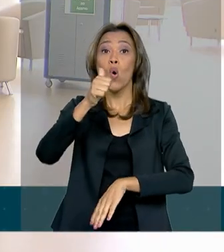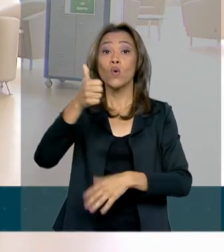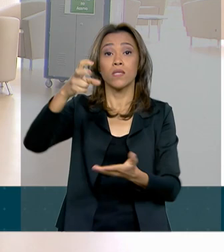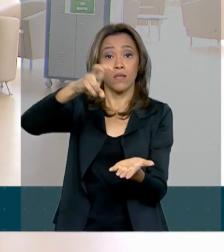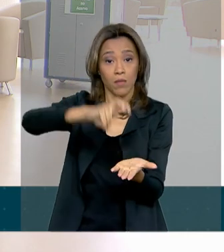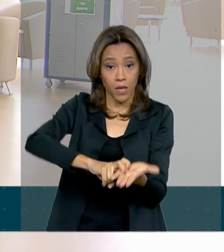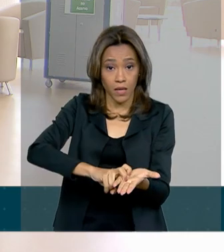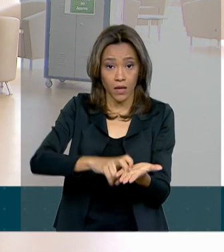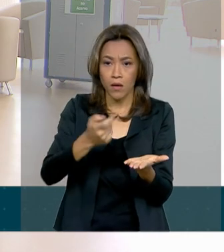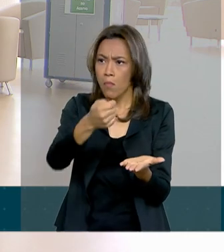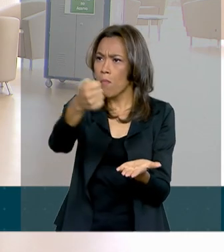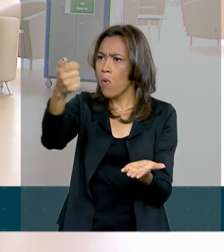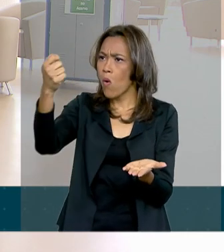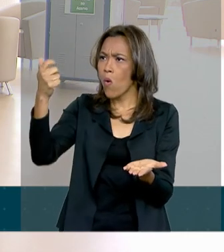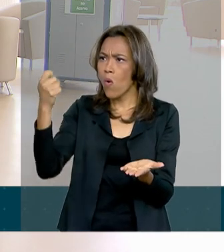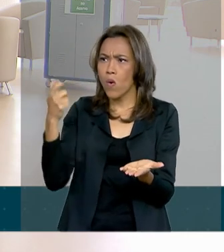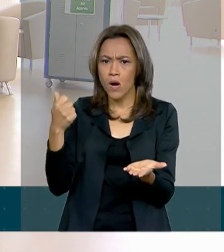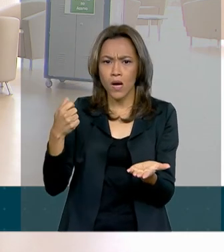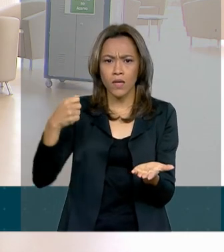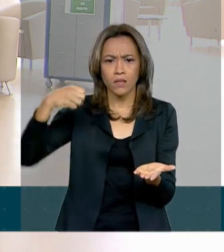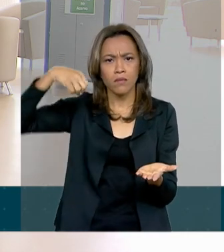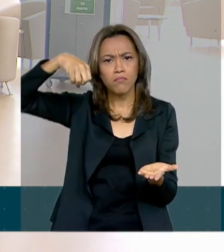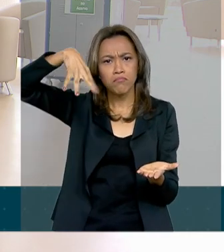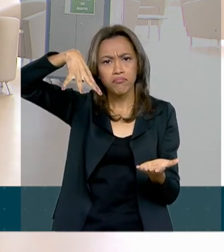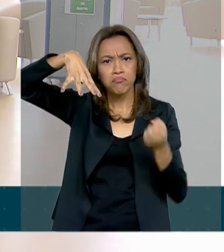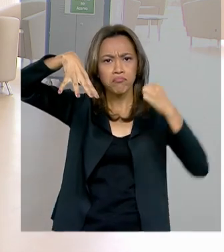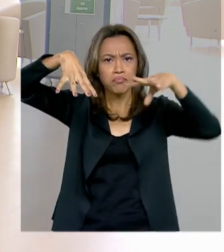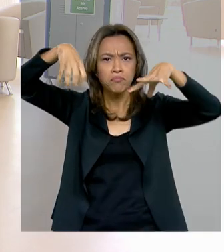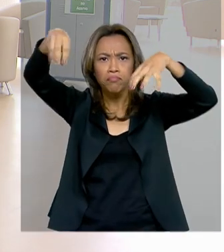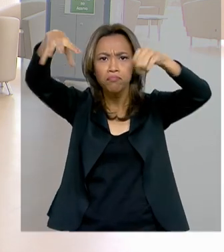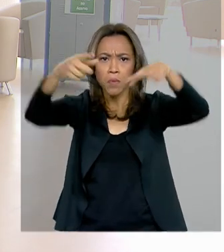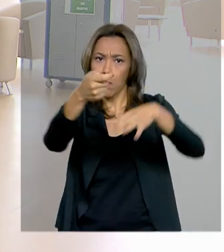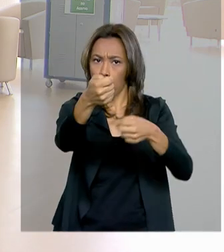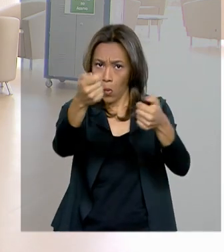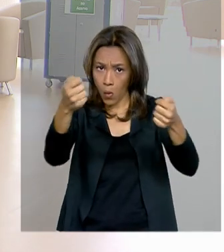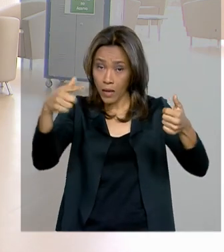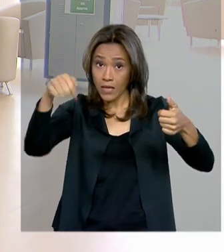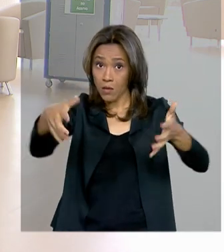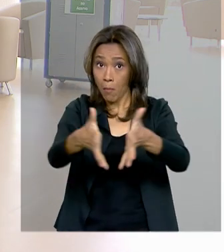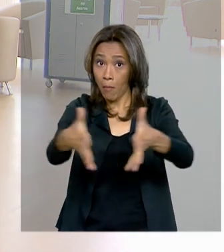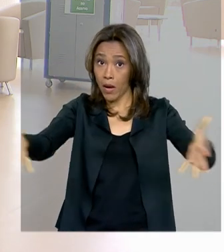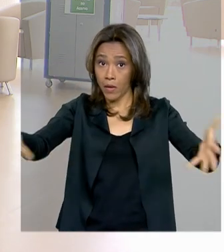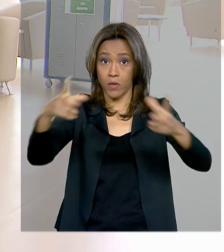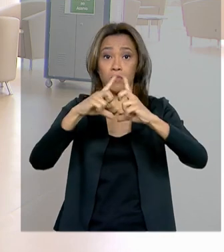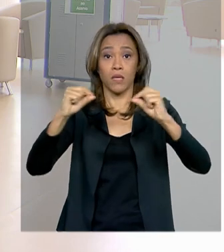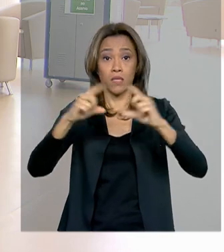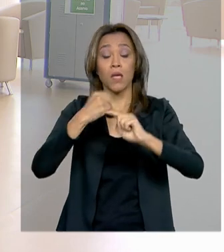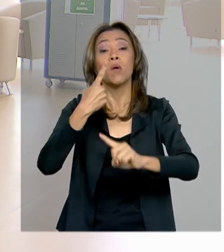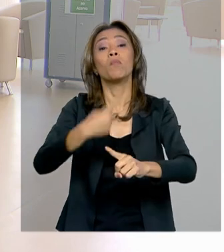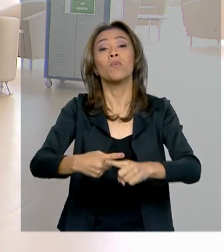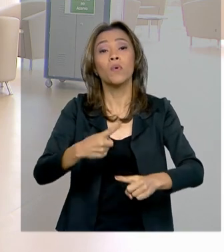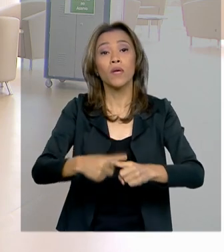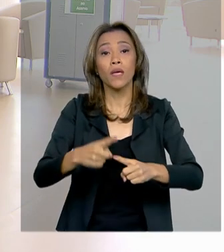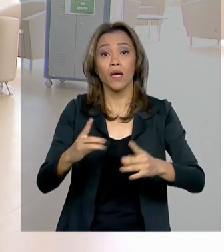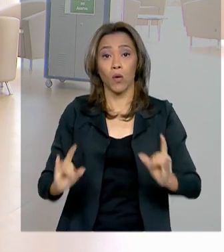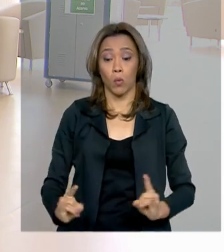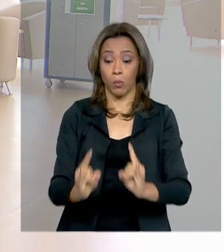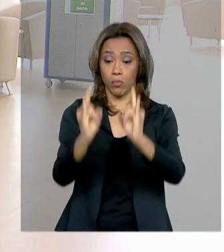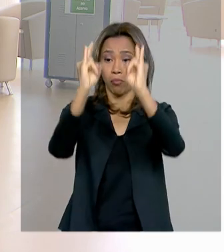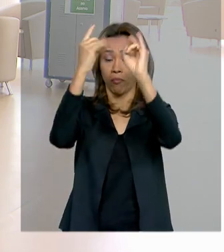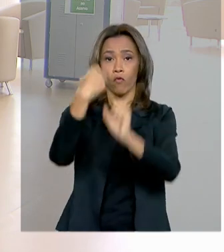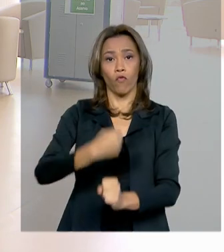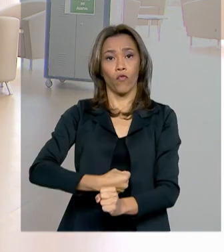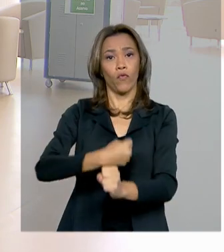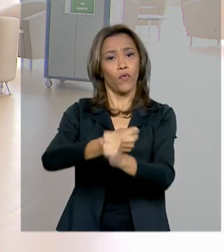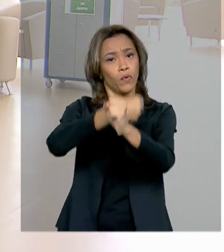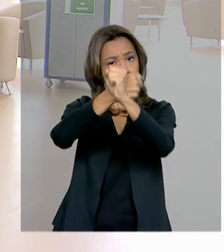gente vê pouquíssimas luzes acesas neste campus, que é o maior de Brasília. Isso porque o prédio foi construído de